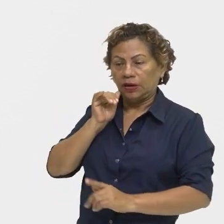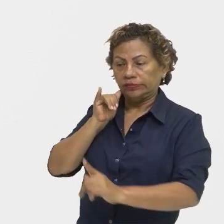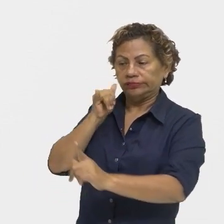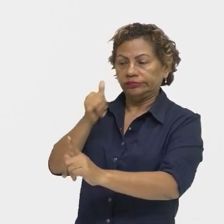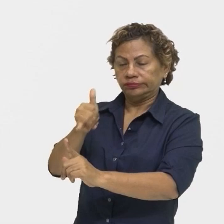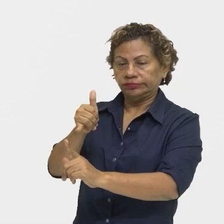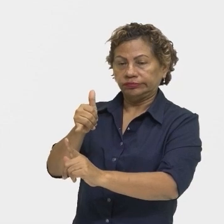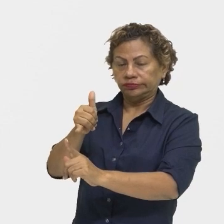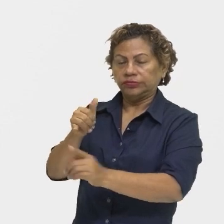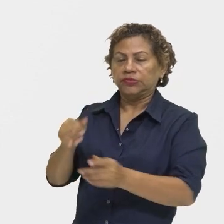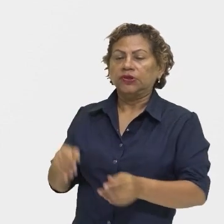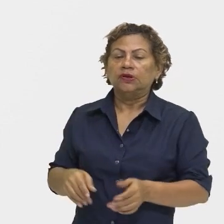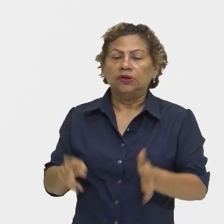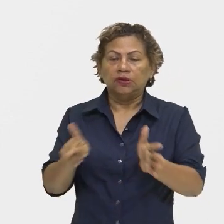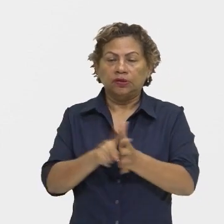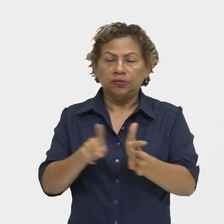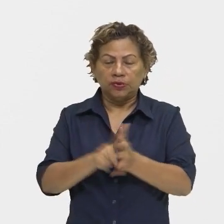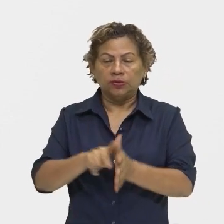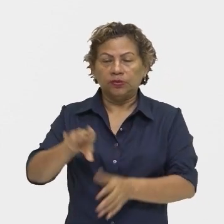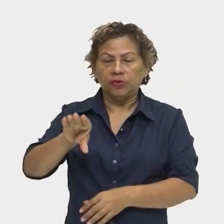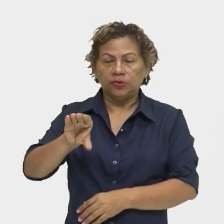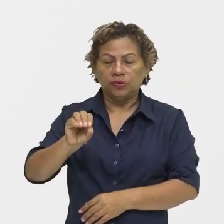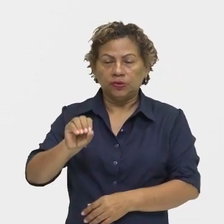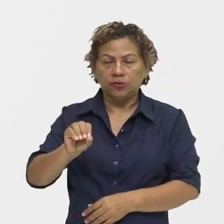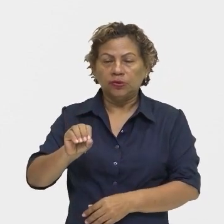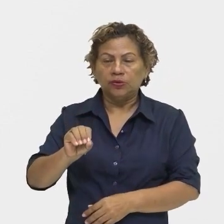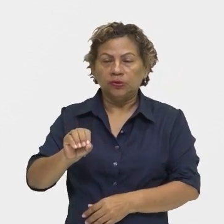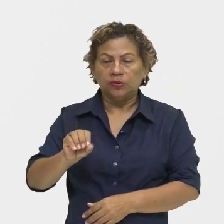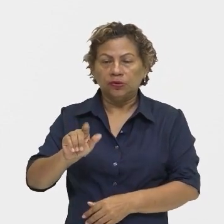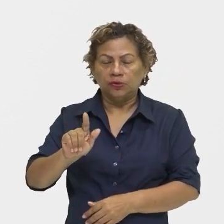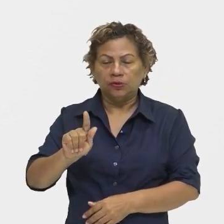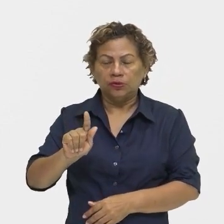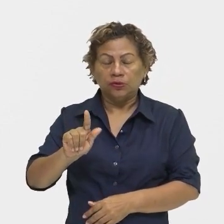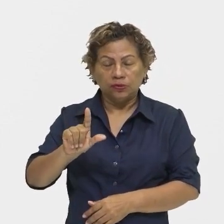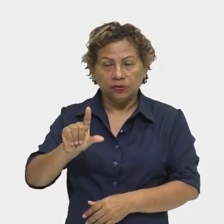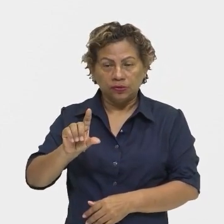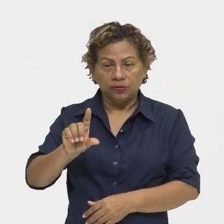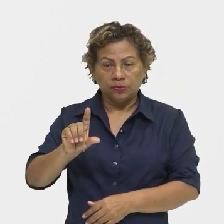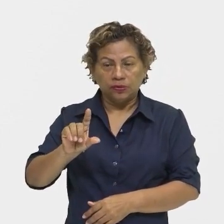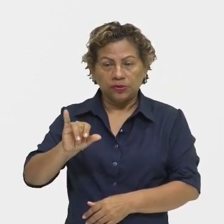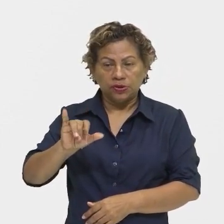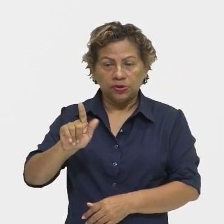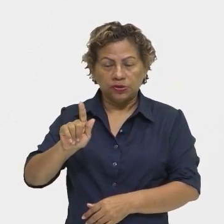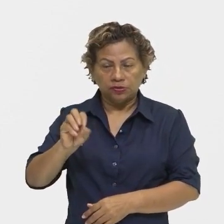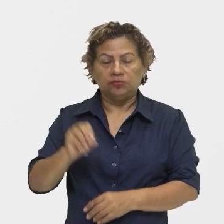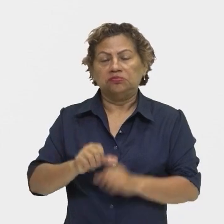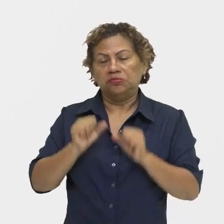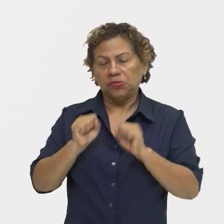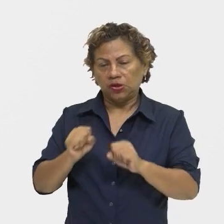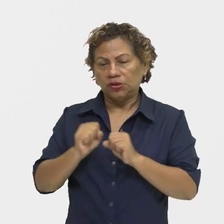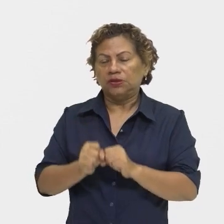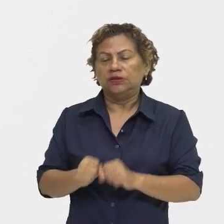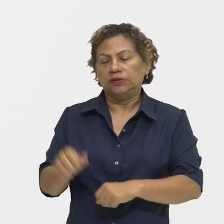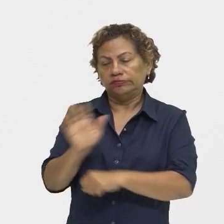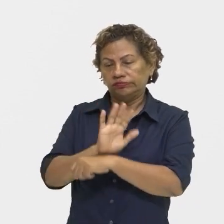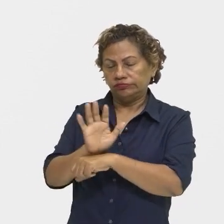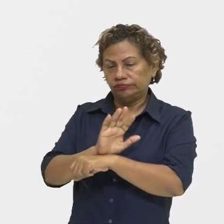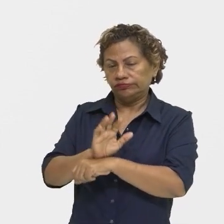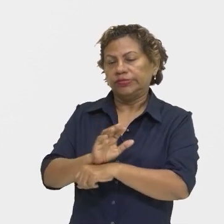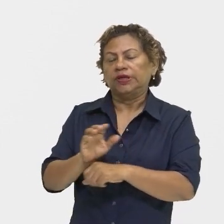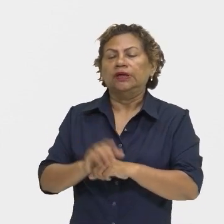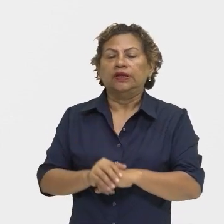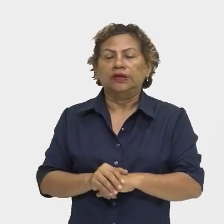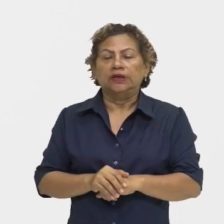código. No caso, pode ser no documentário cinematográfico, ou pode ser também